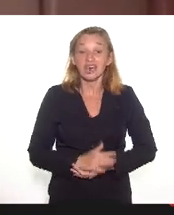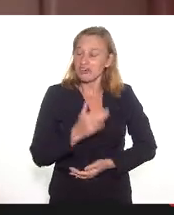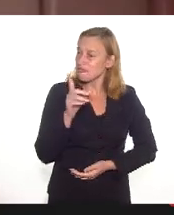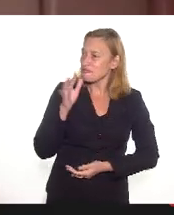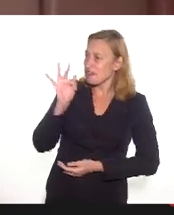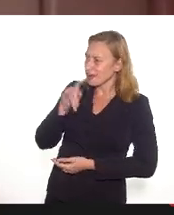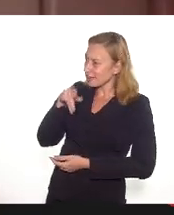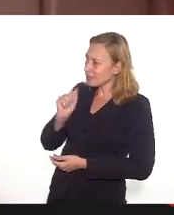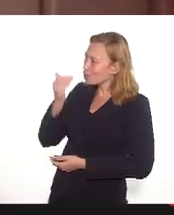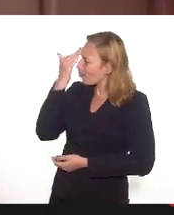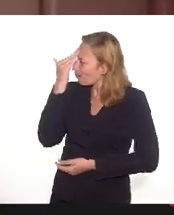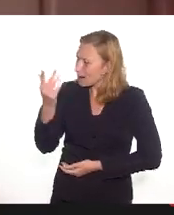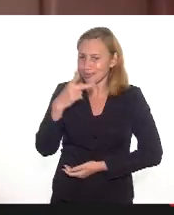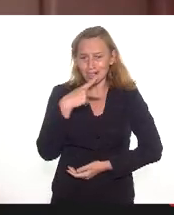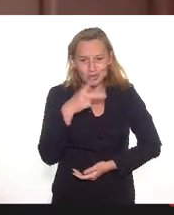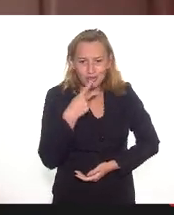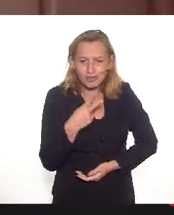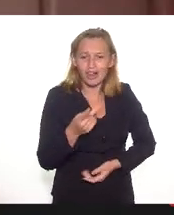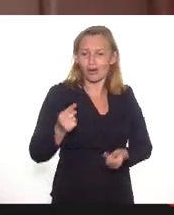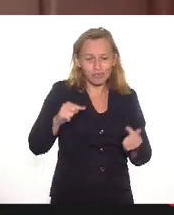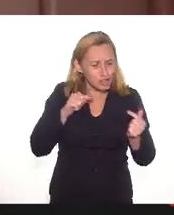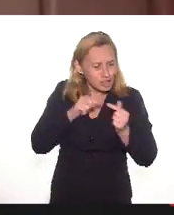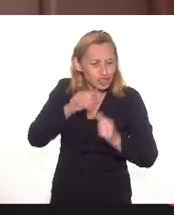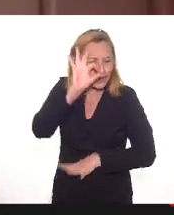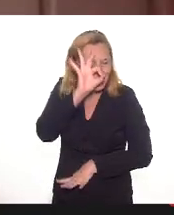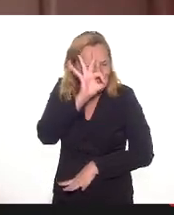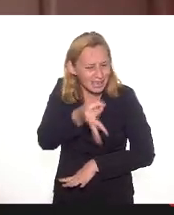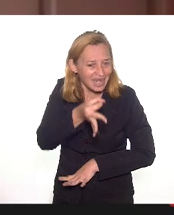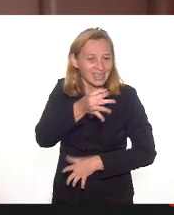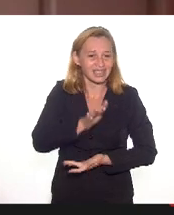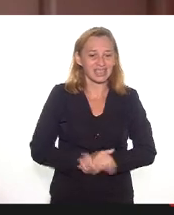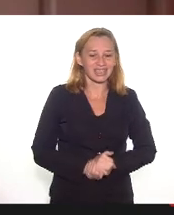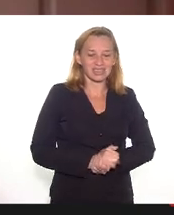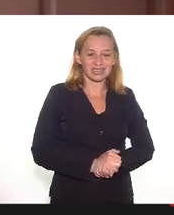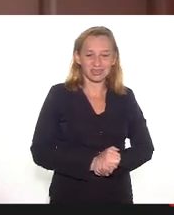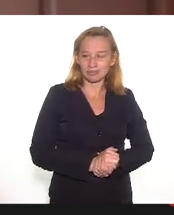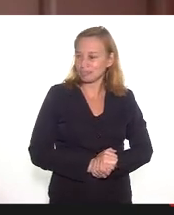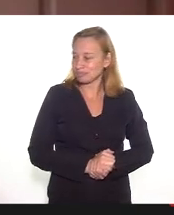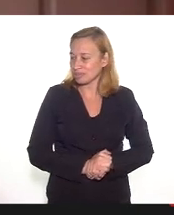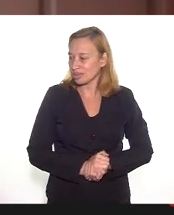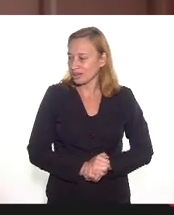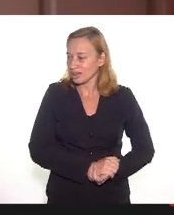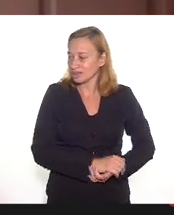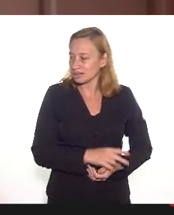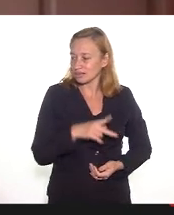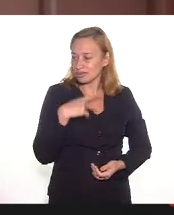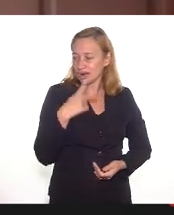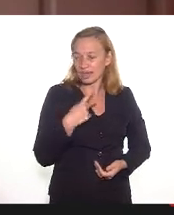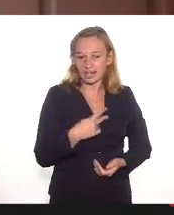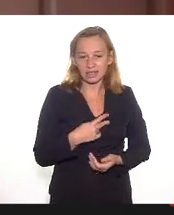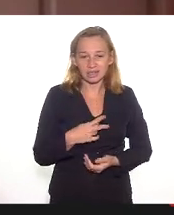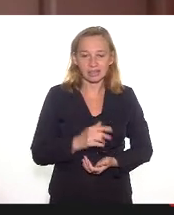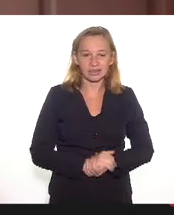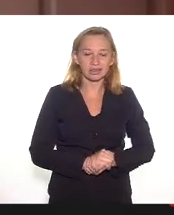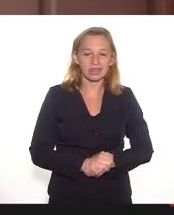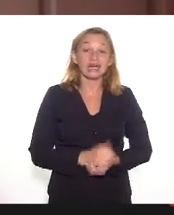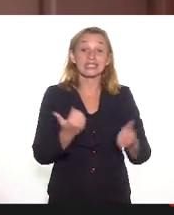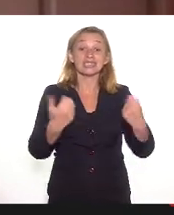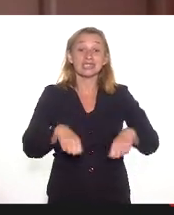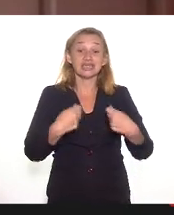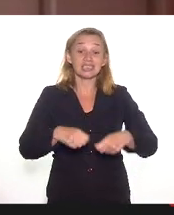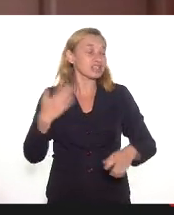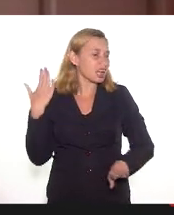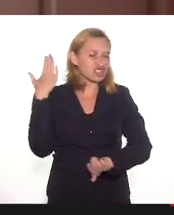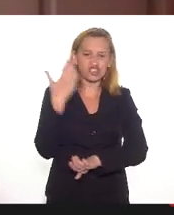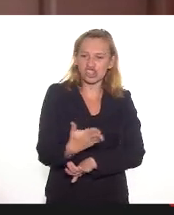obrigada pela sua intervenção muito objetiva, muito assertiva no que se refere às necessidades